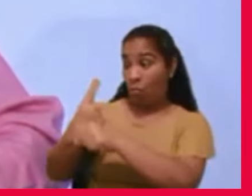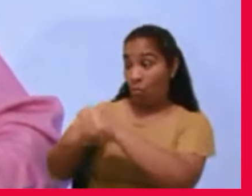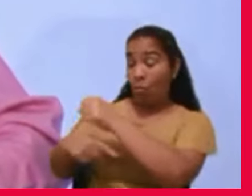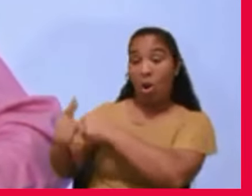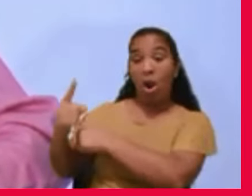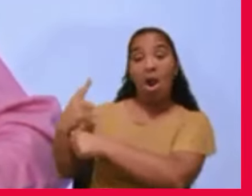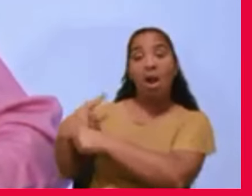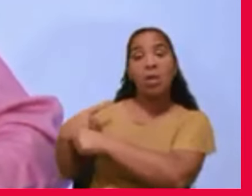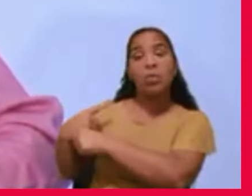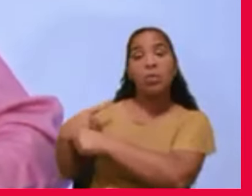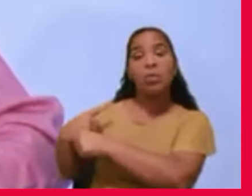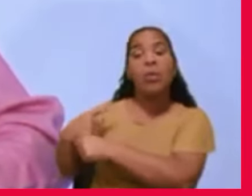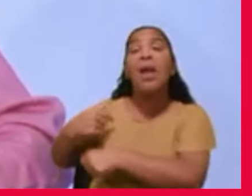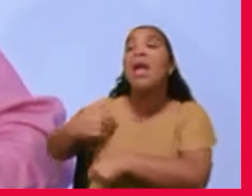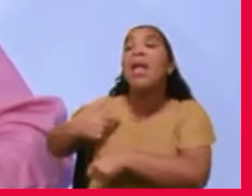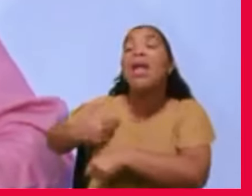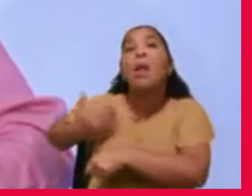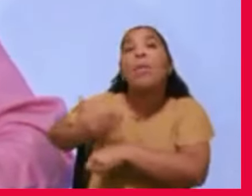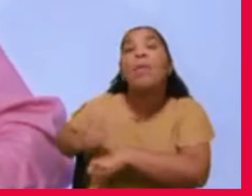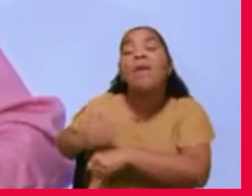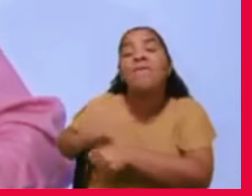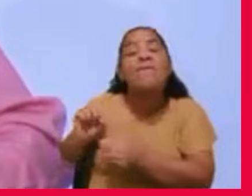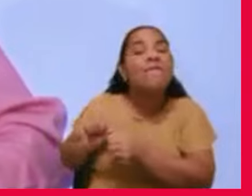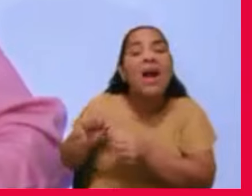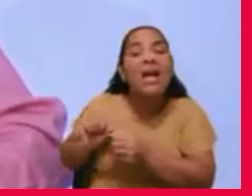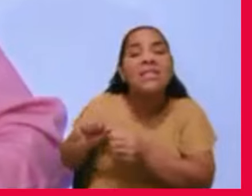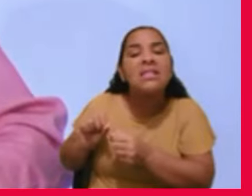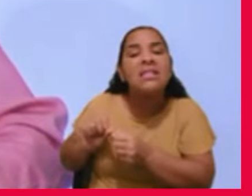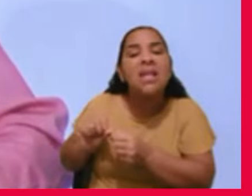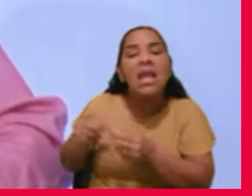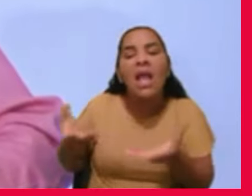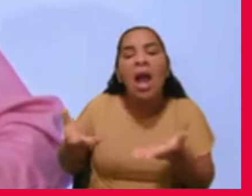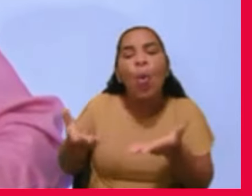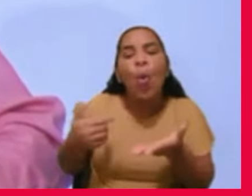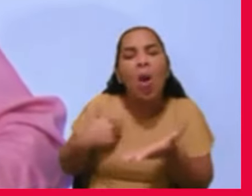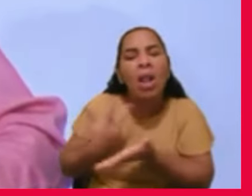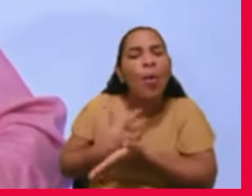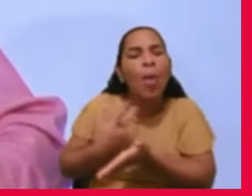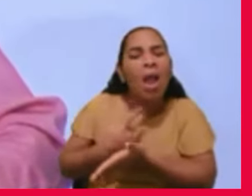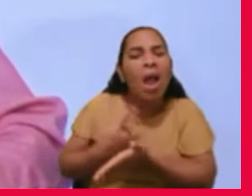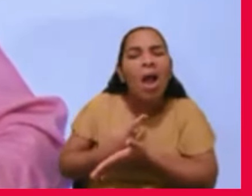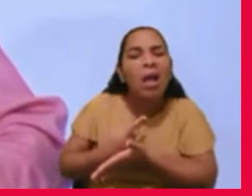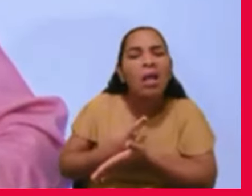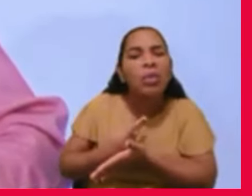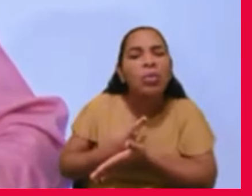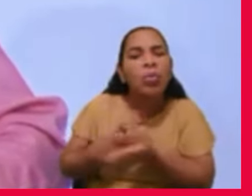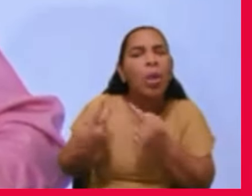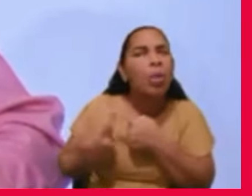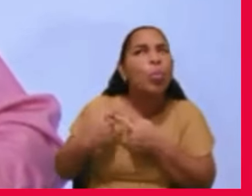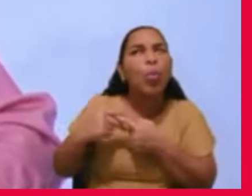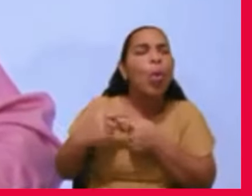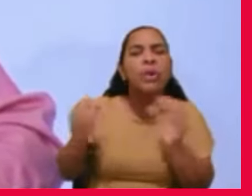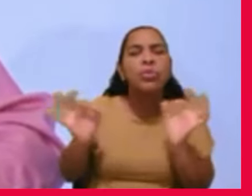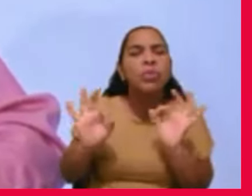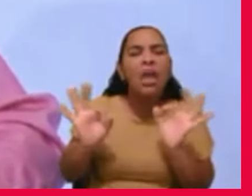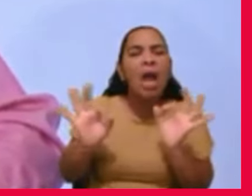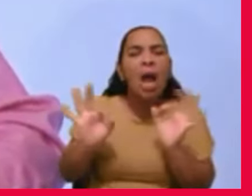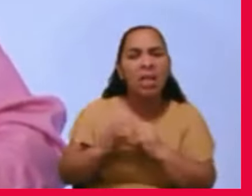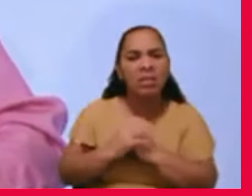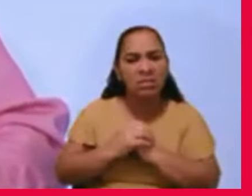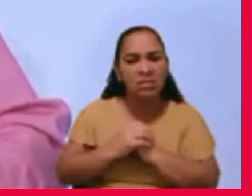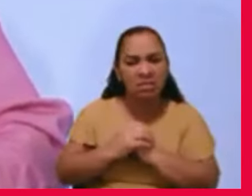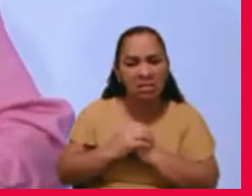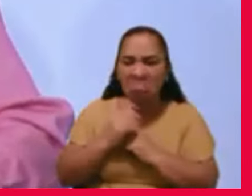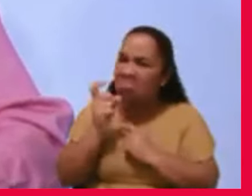pratiquei agora que eu tenho vergonha de ter praticado e não corrigir. Alguma mentira,